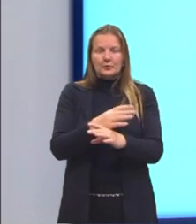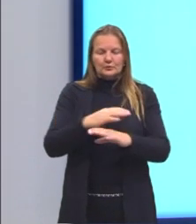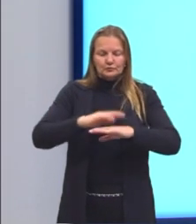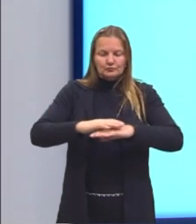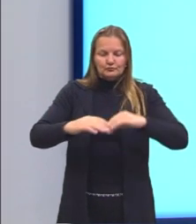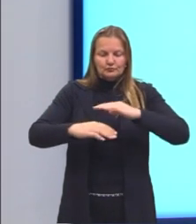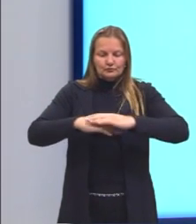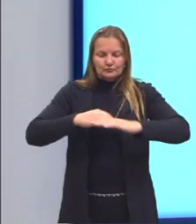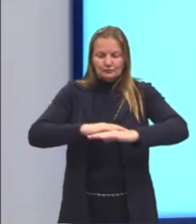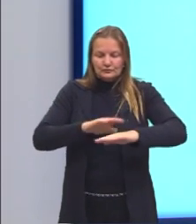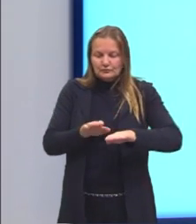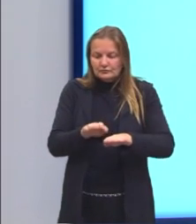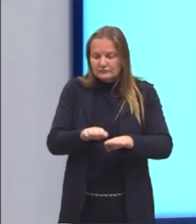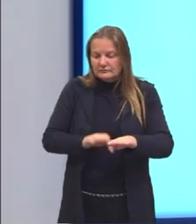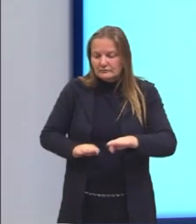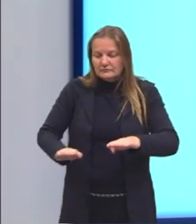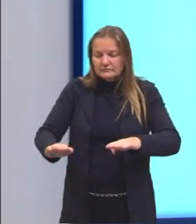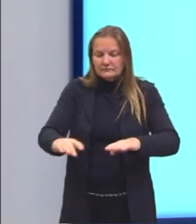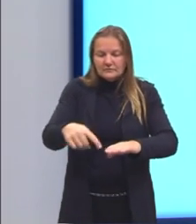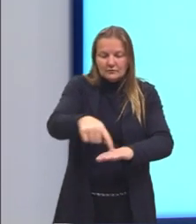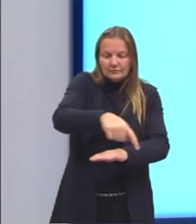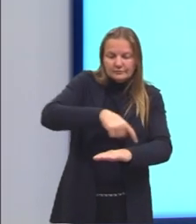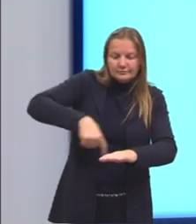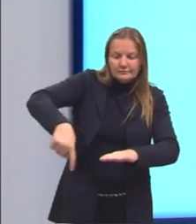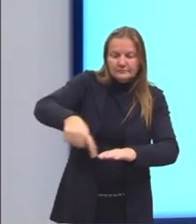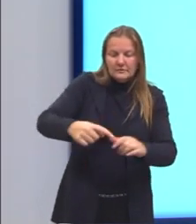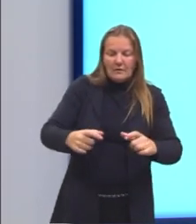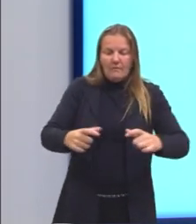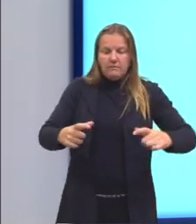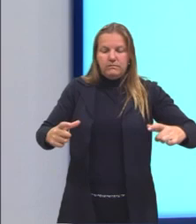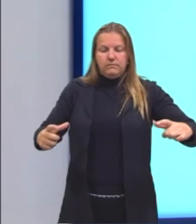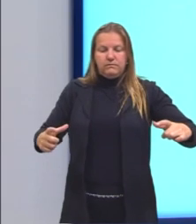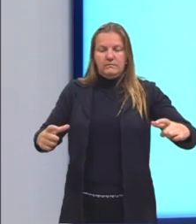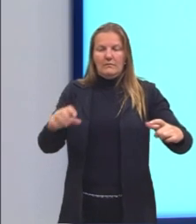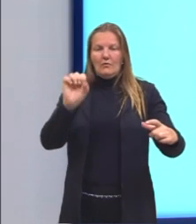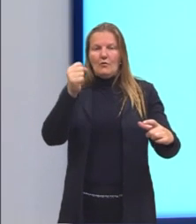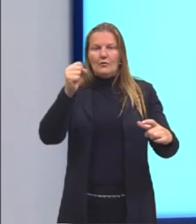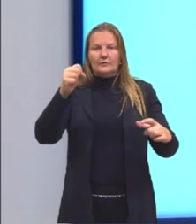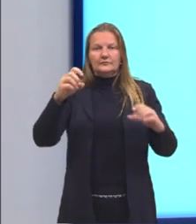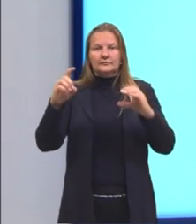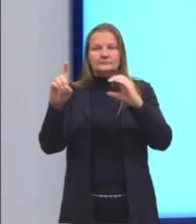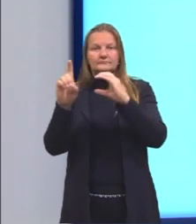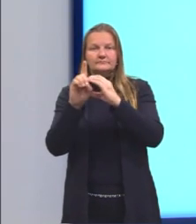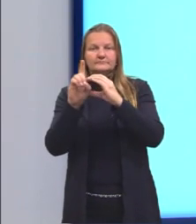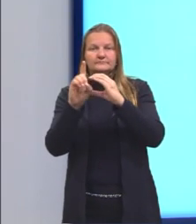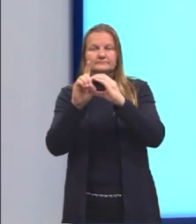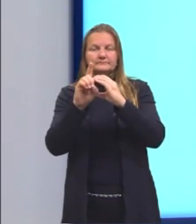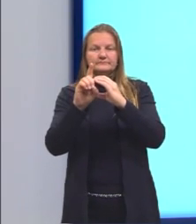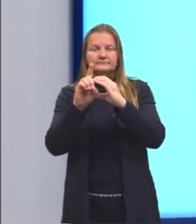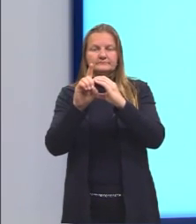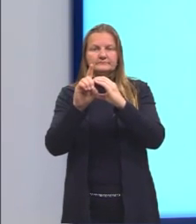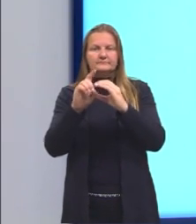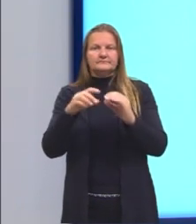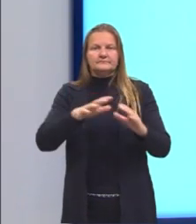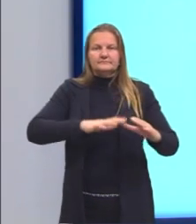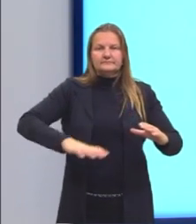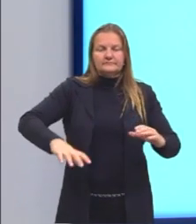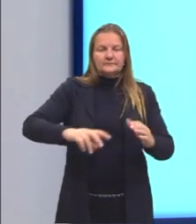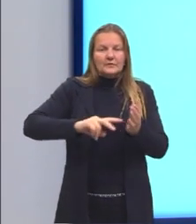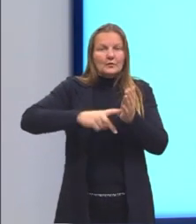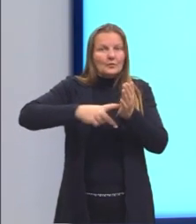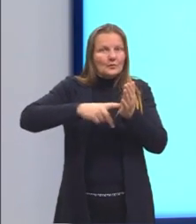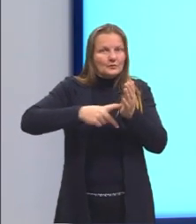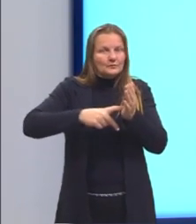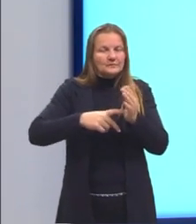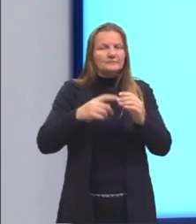ampliação vai manter o formato e vai aumentar 8 metros do diâmetro da região. O condomínio tem,